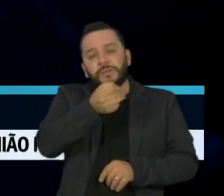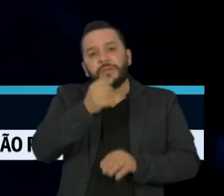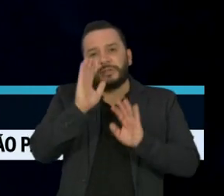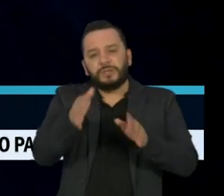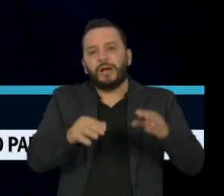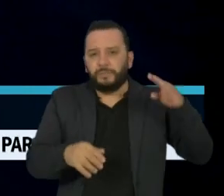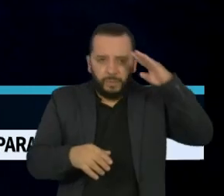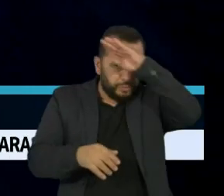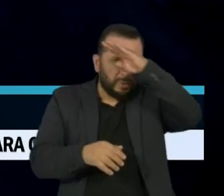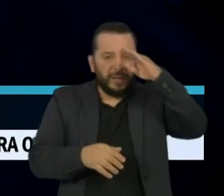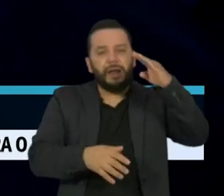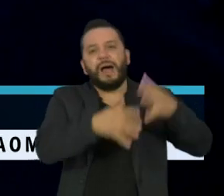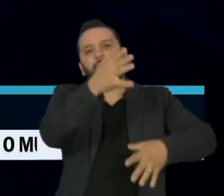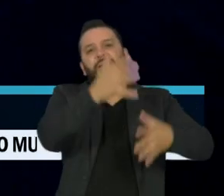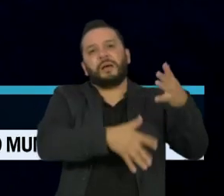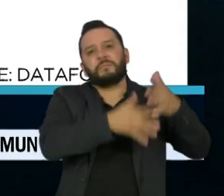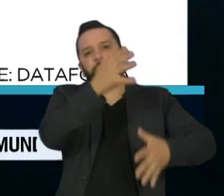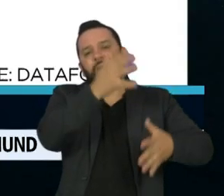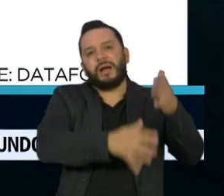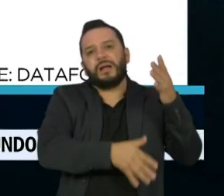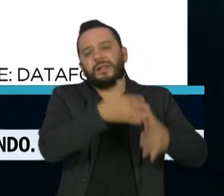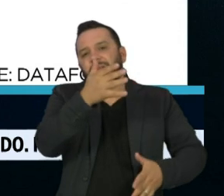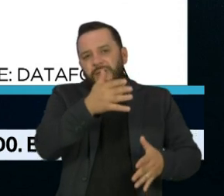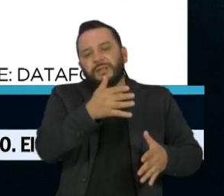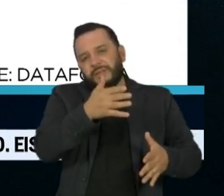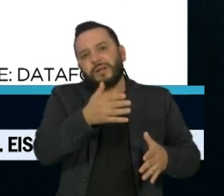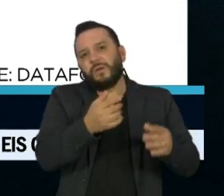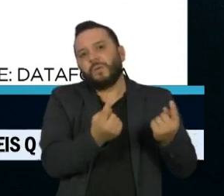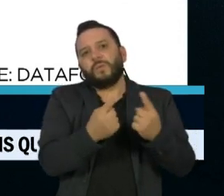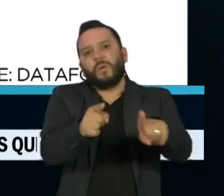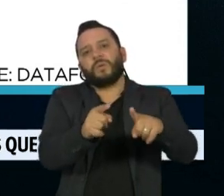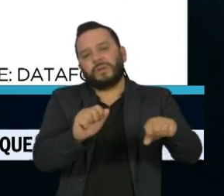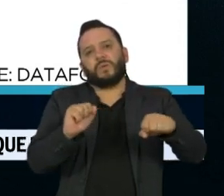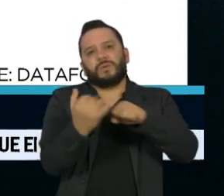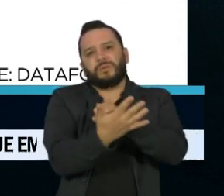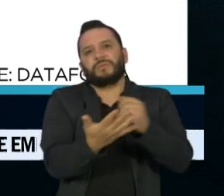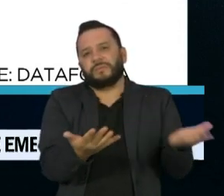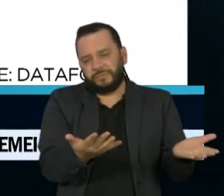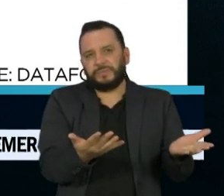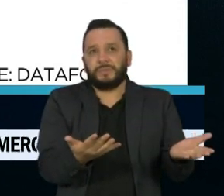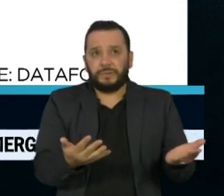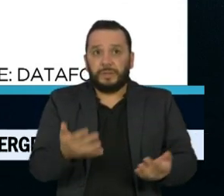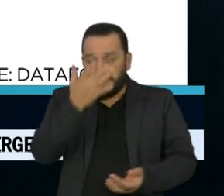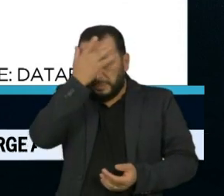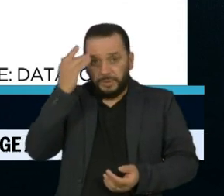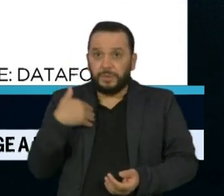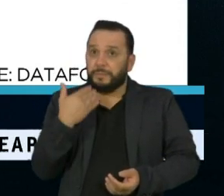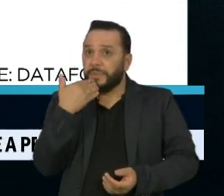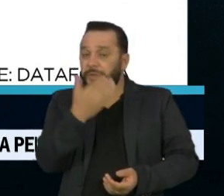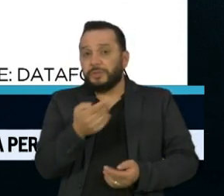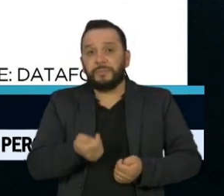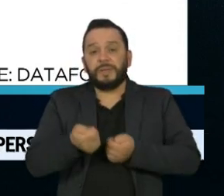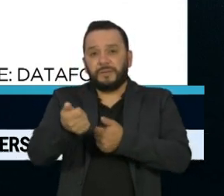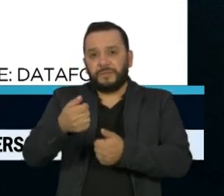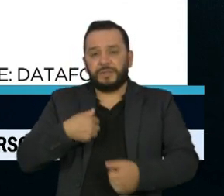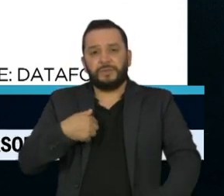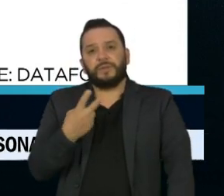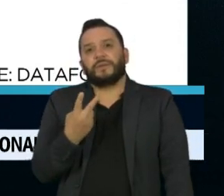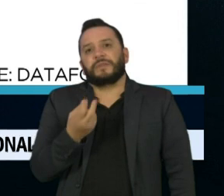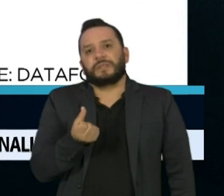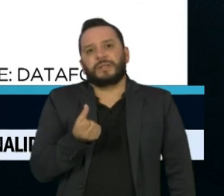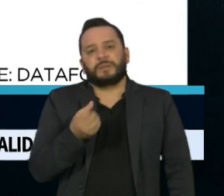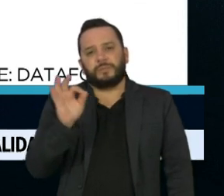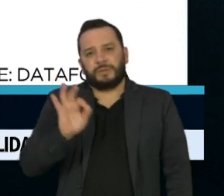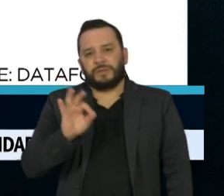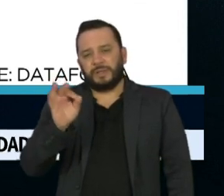ajuda no combate ao novo coronavírus. Entre os brasileiros que pediram e receberam o auxílio emergencial, 26%